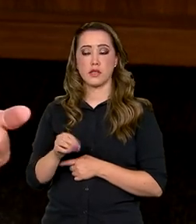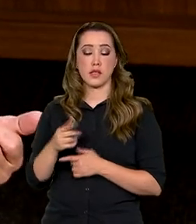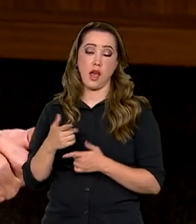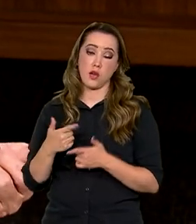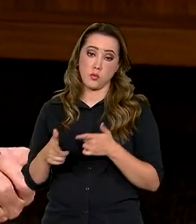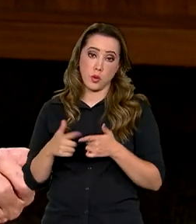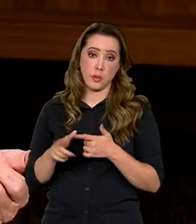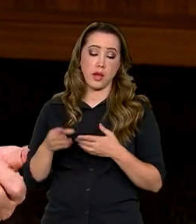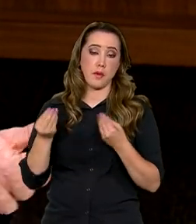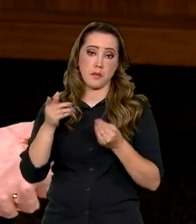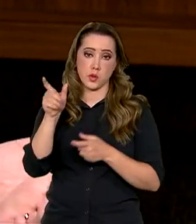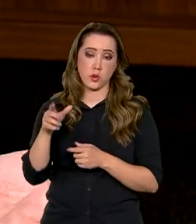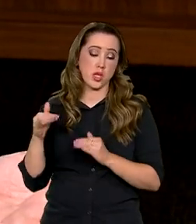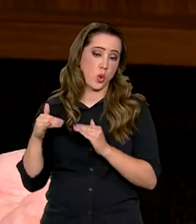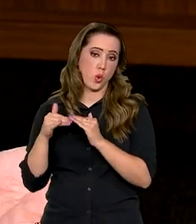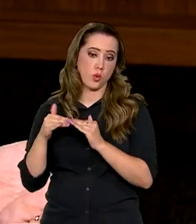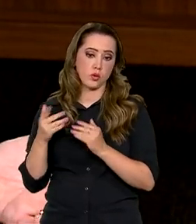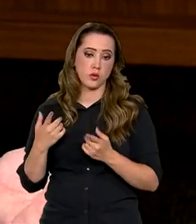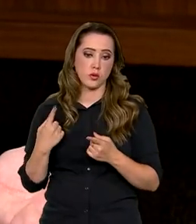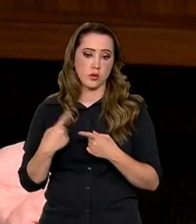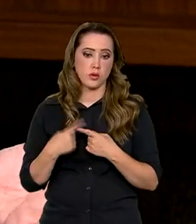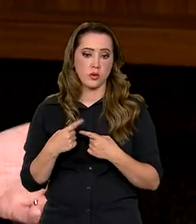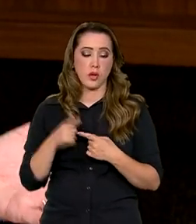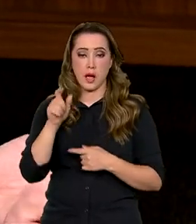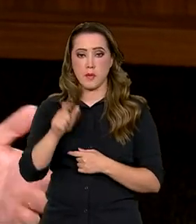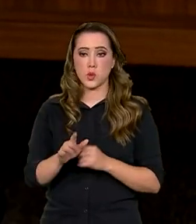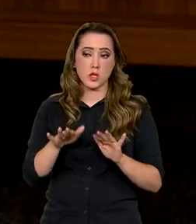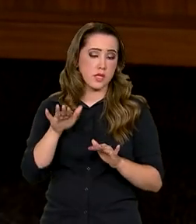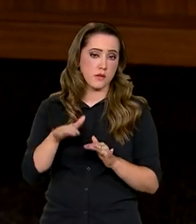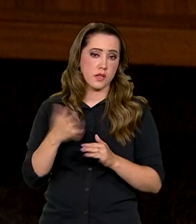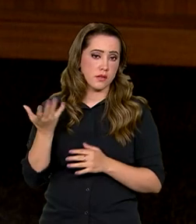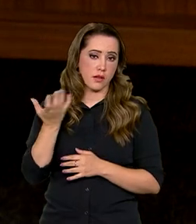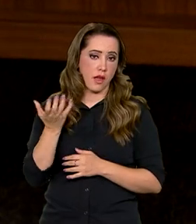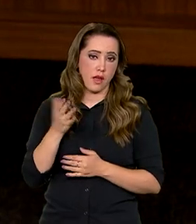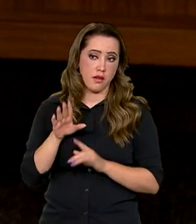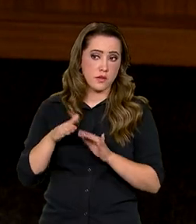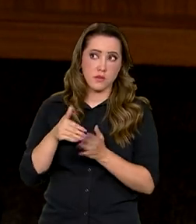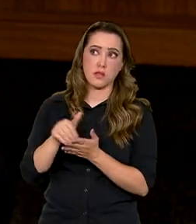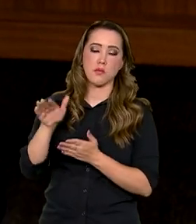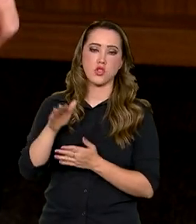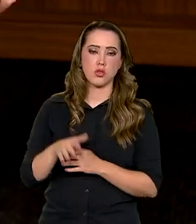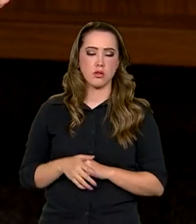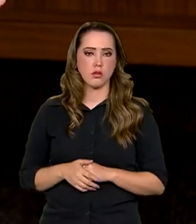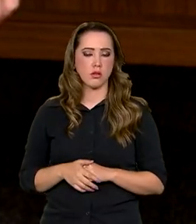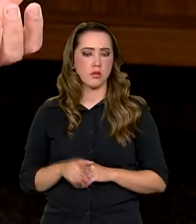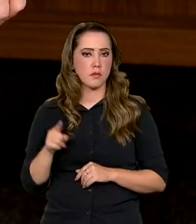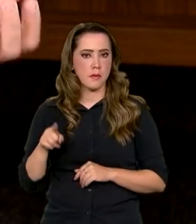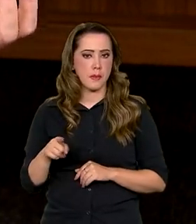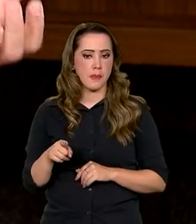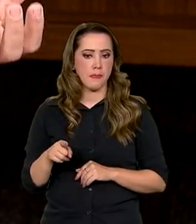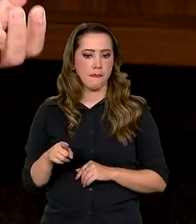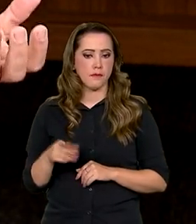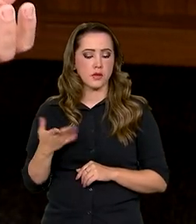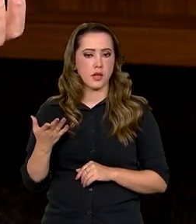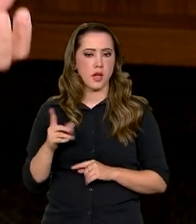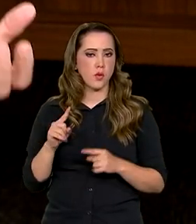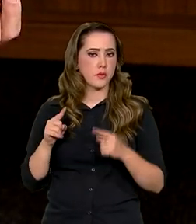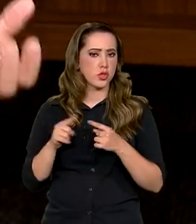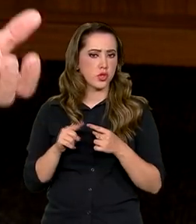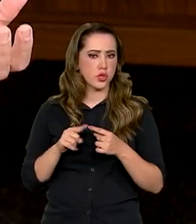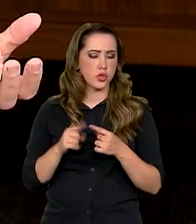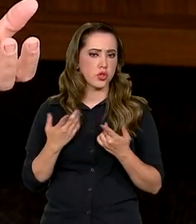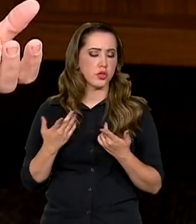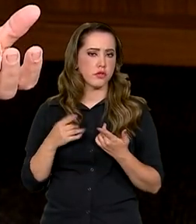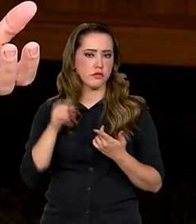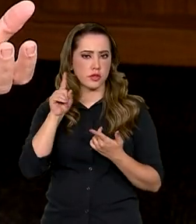eventualmente, foi demitido, ficou desempregado. E aí, a essência do fundo, que era criar